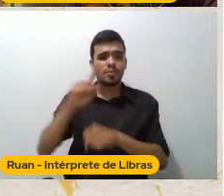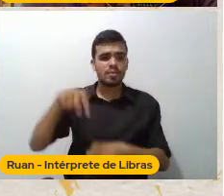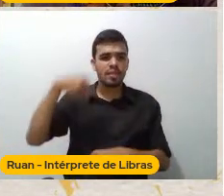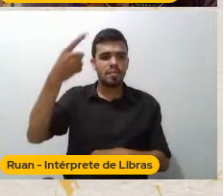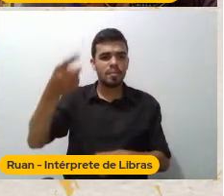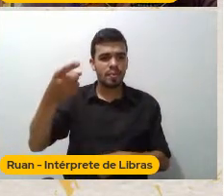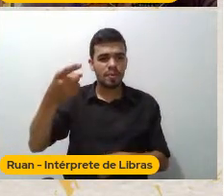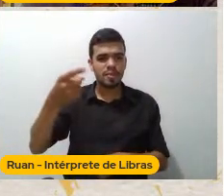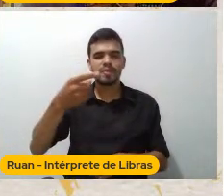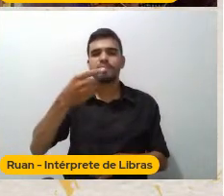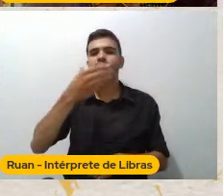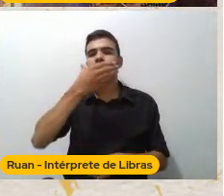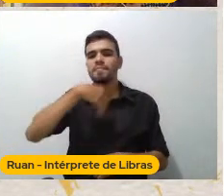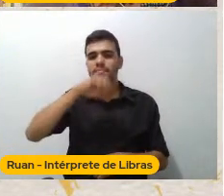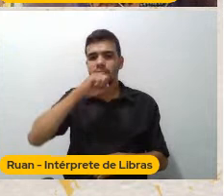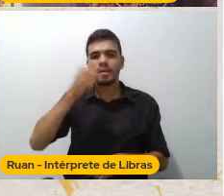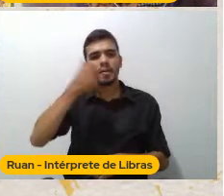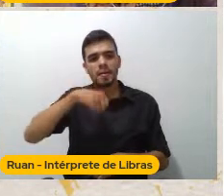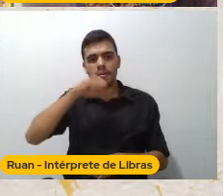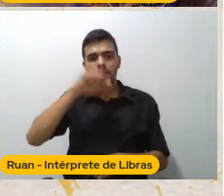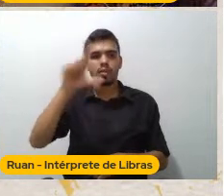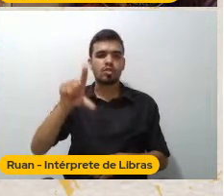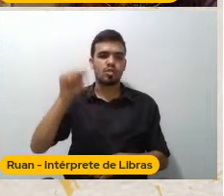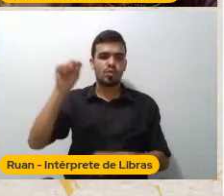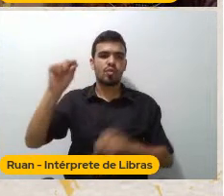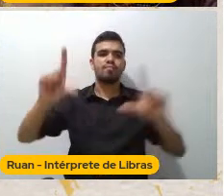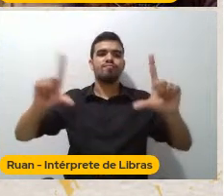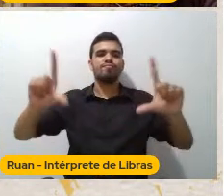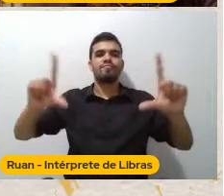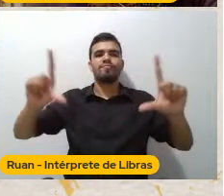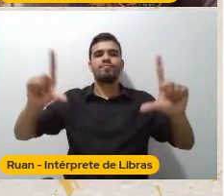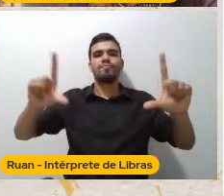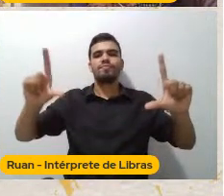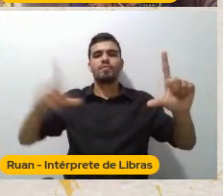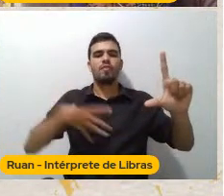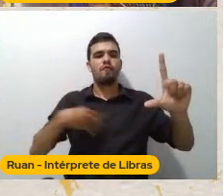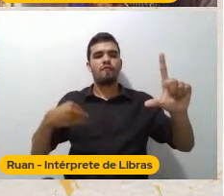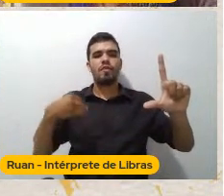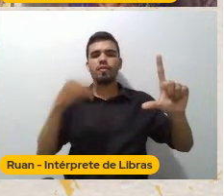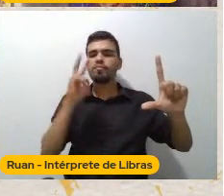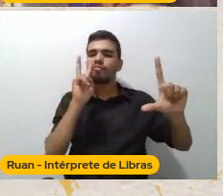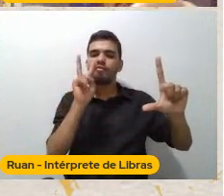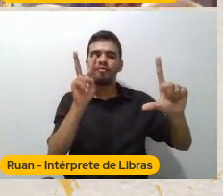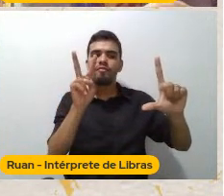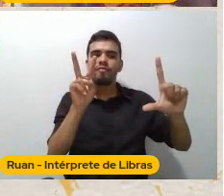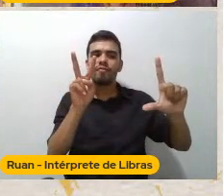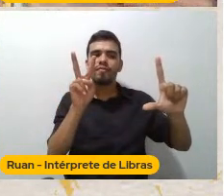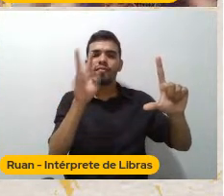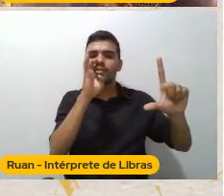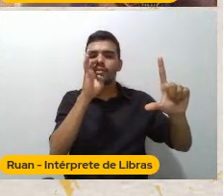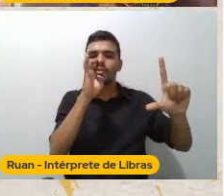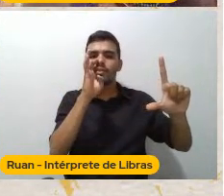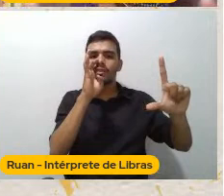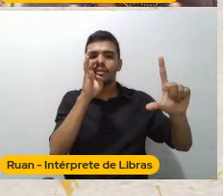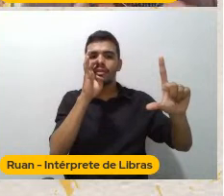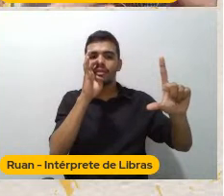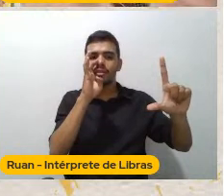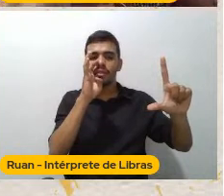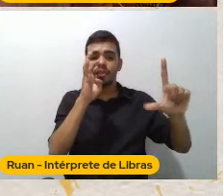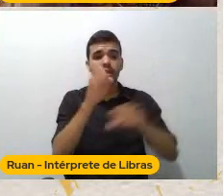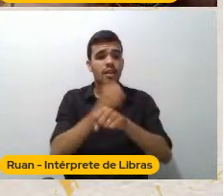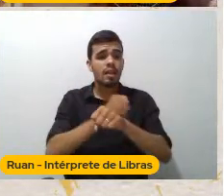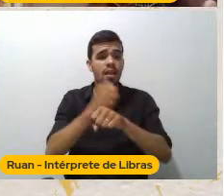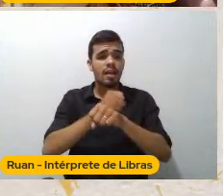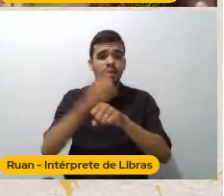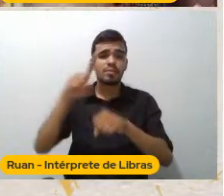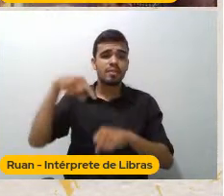Teriam Que teriam acesso Então O que O que pauta O que